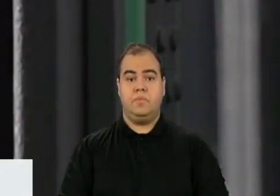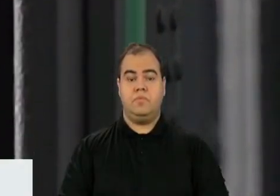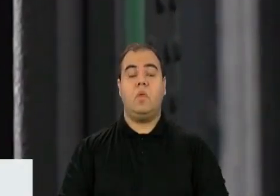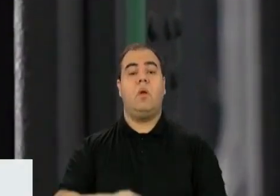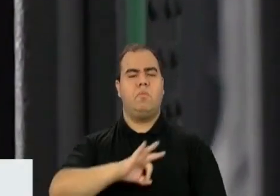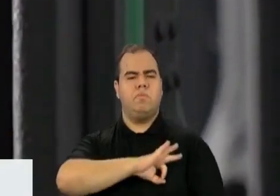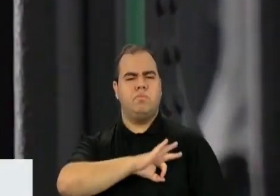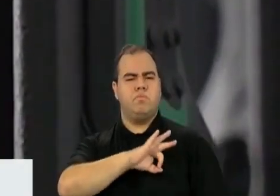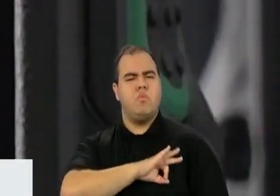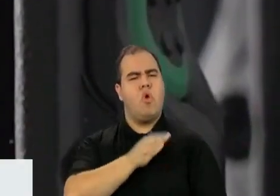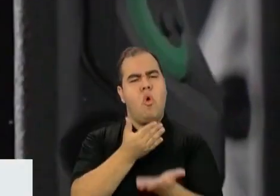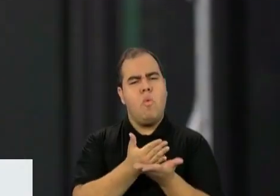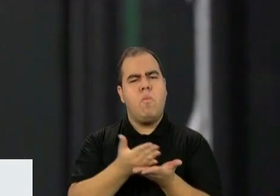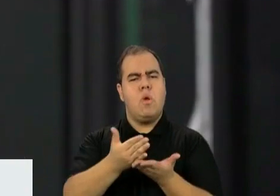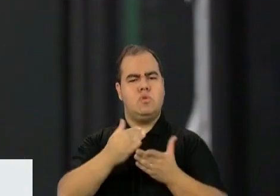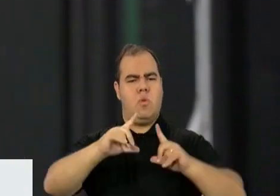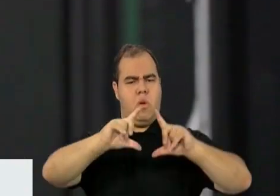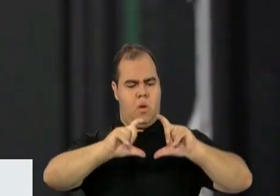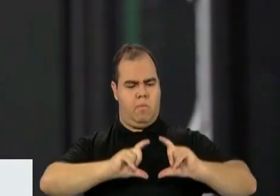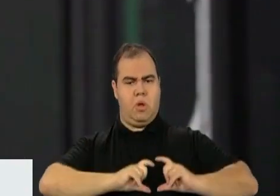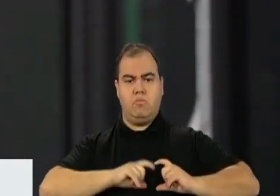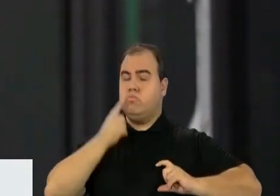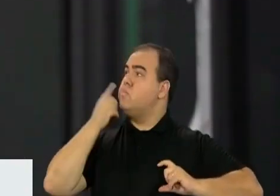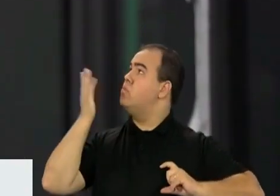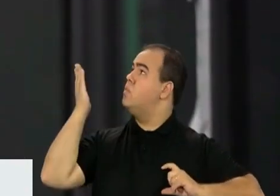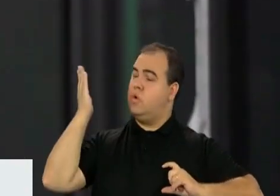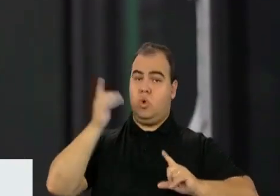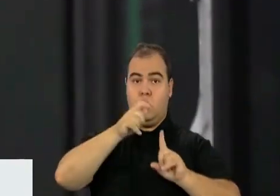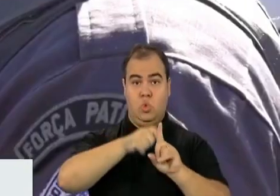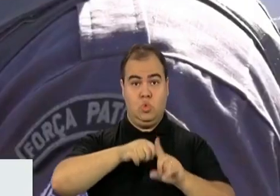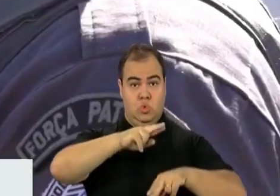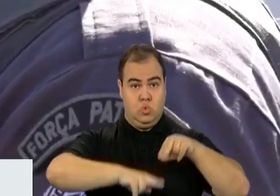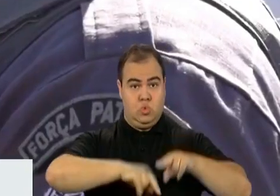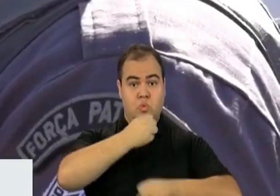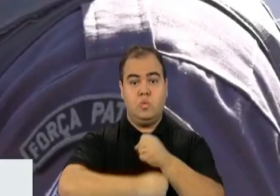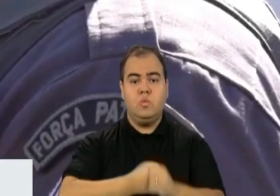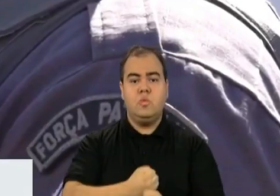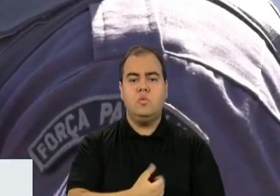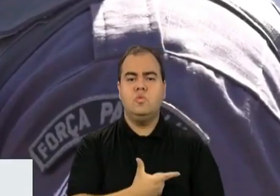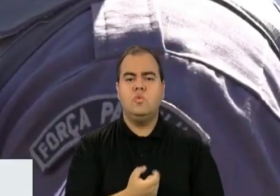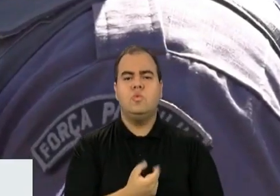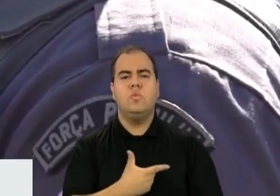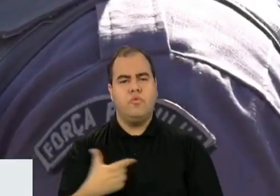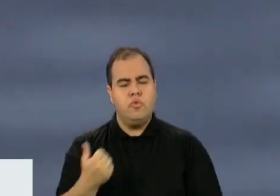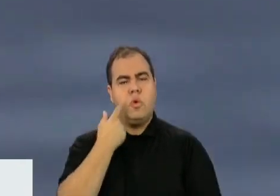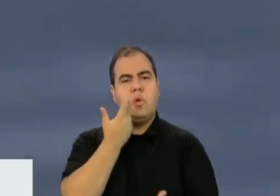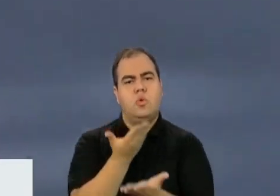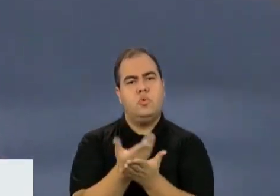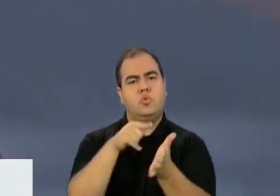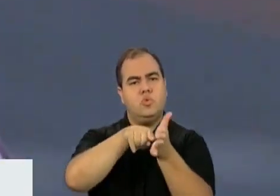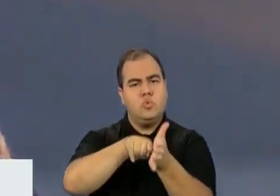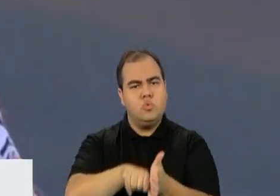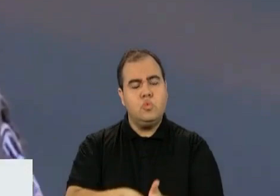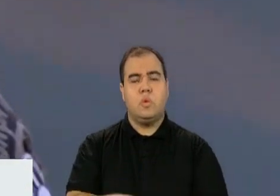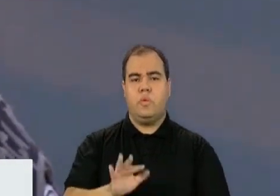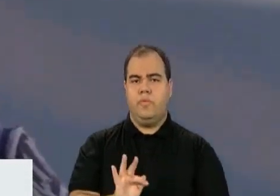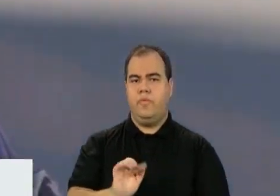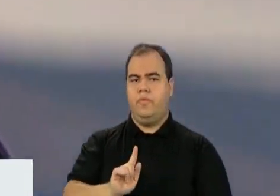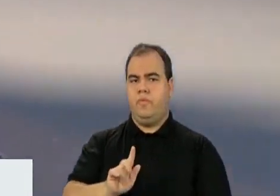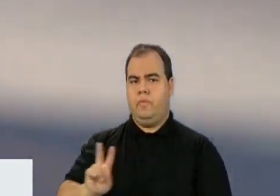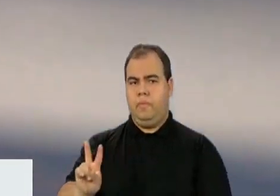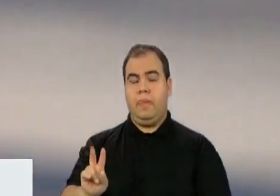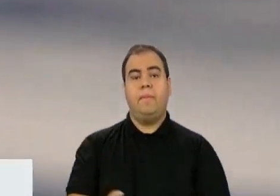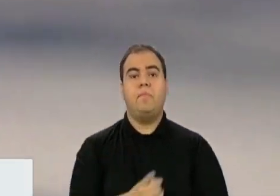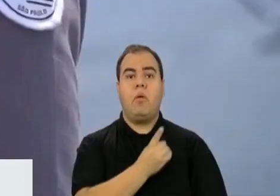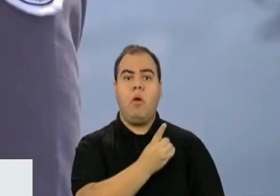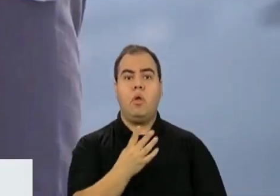Tarcísio de Freitas As câmeras têm gerado repercussões positivas A fala do governador foi feita Depois que o secretário de Segurança